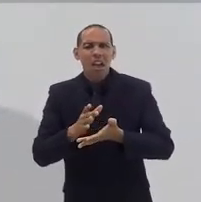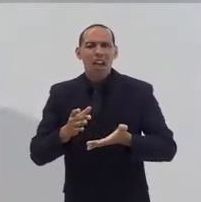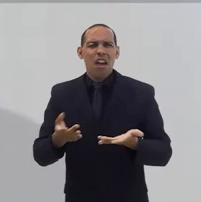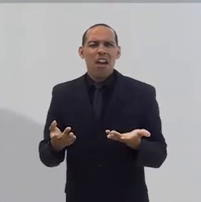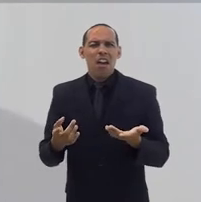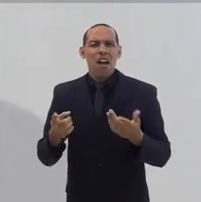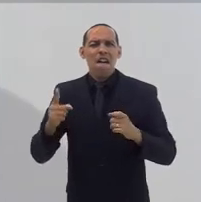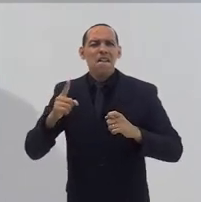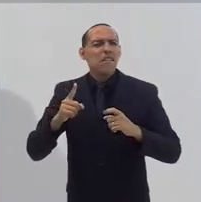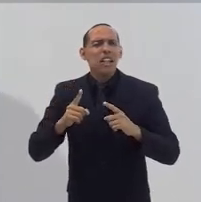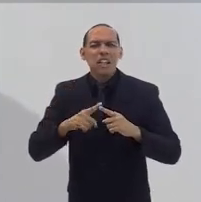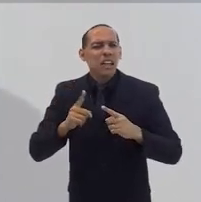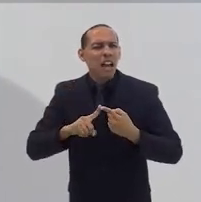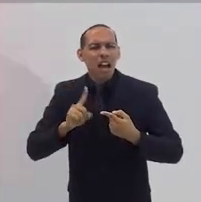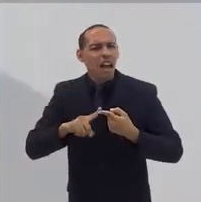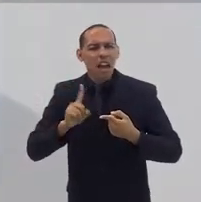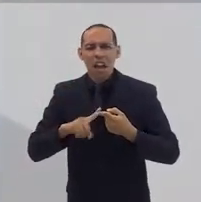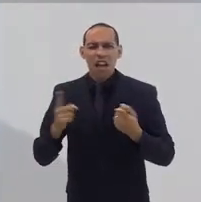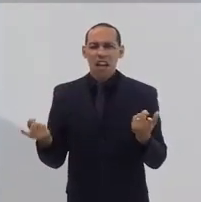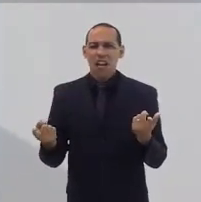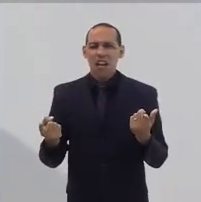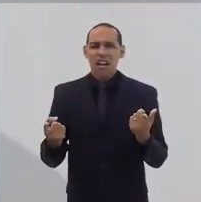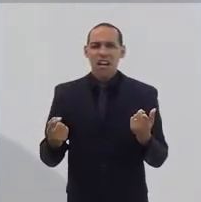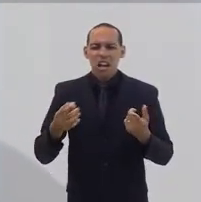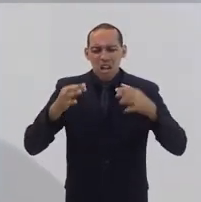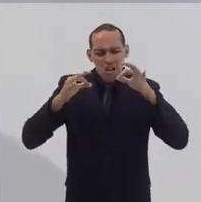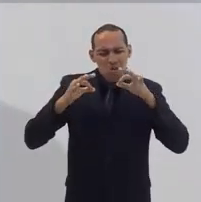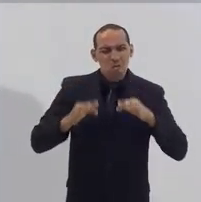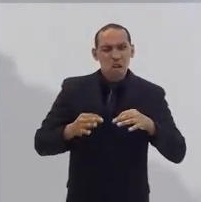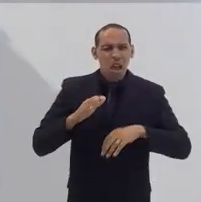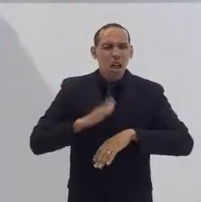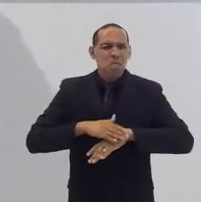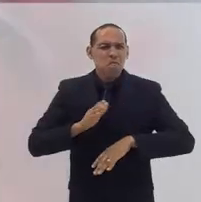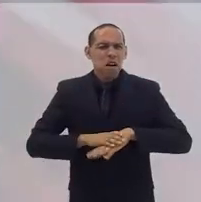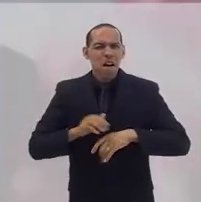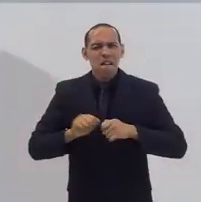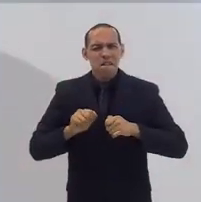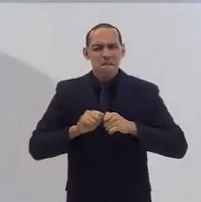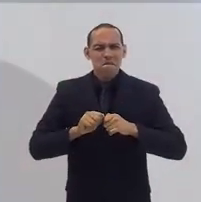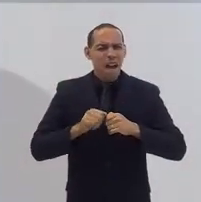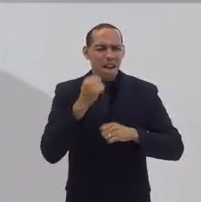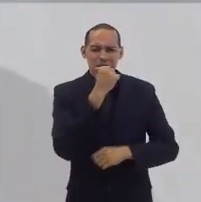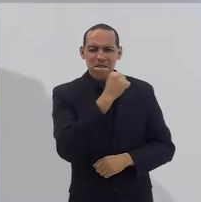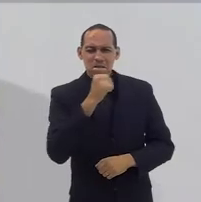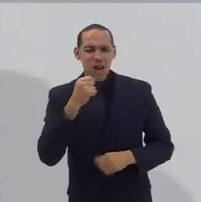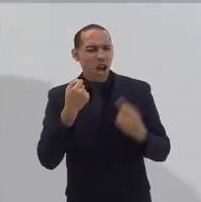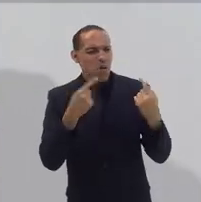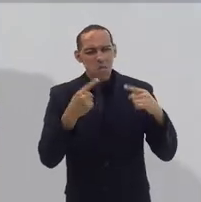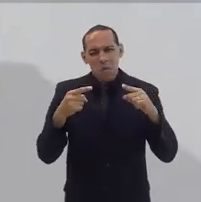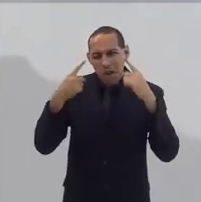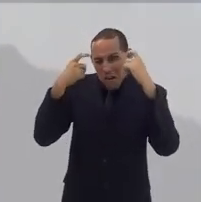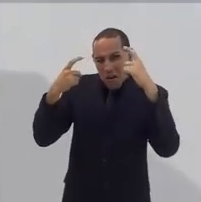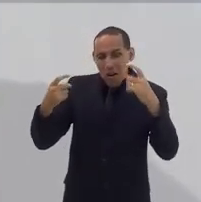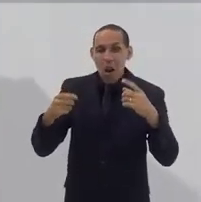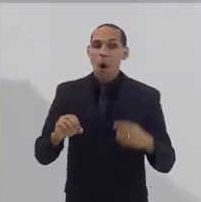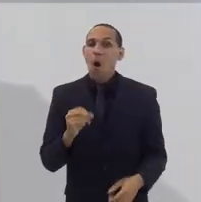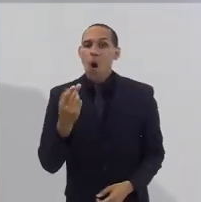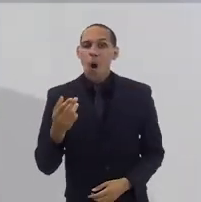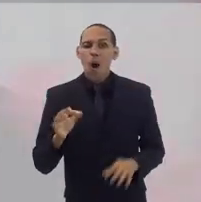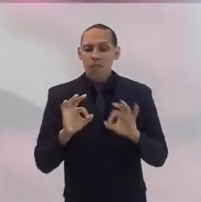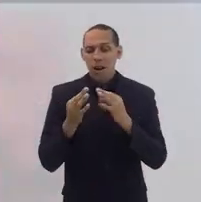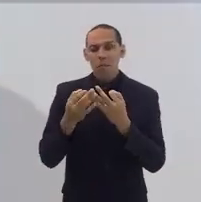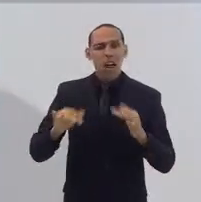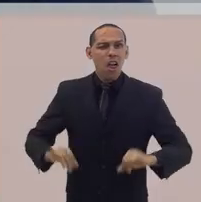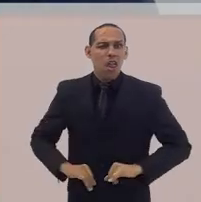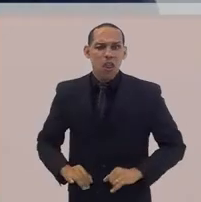vingança, de justiçamento com as próprias mãos, de indiferença ao sofrimento das famílias.